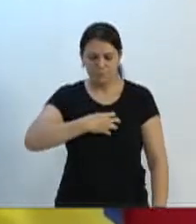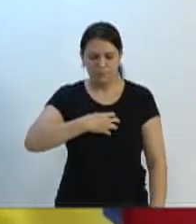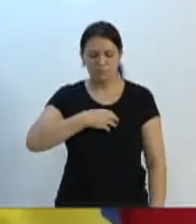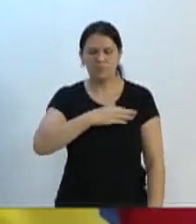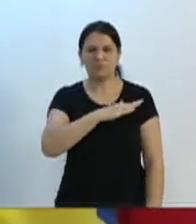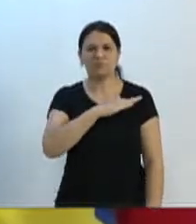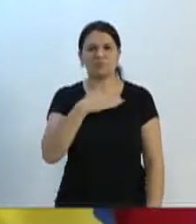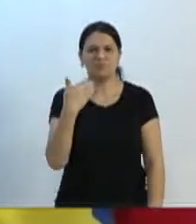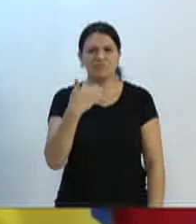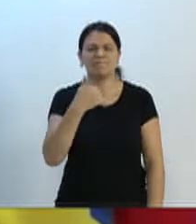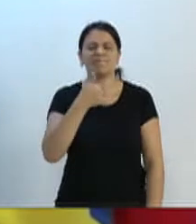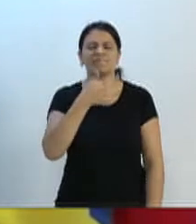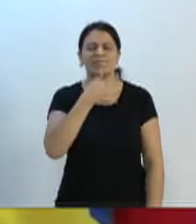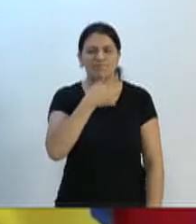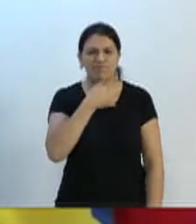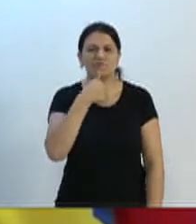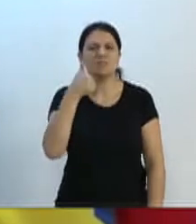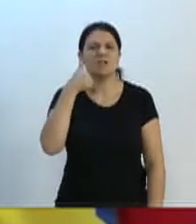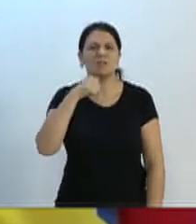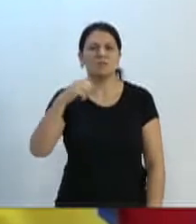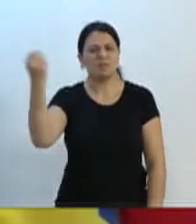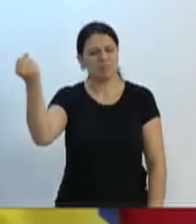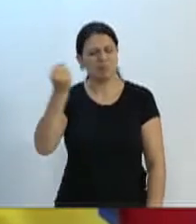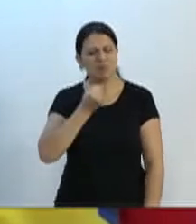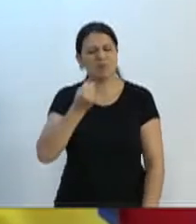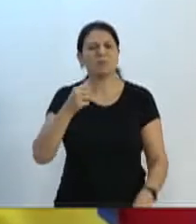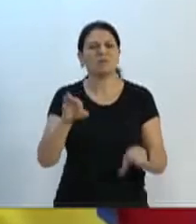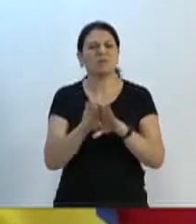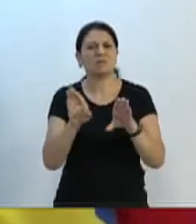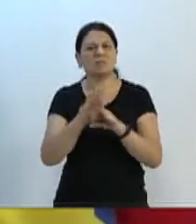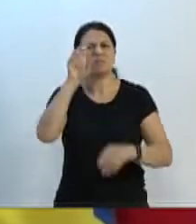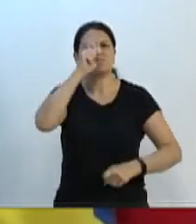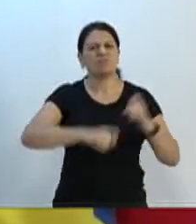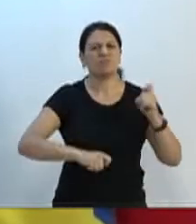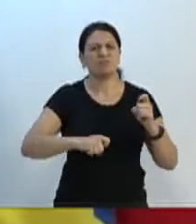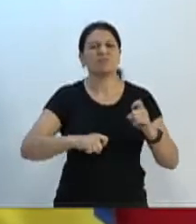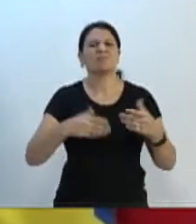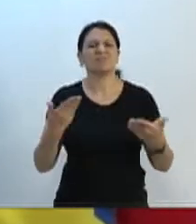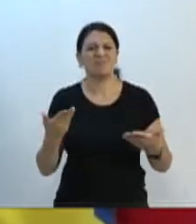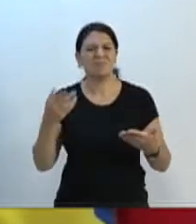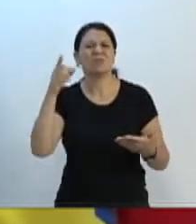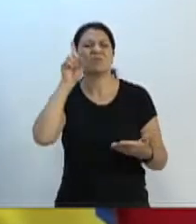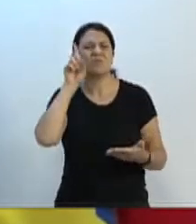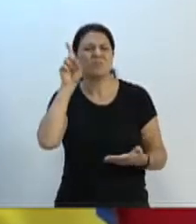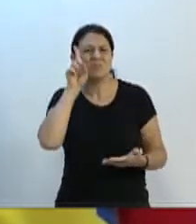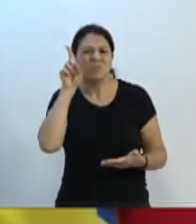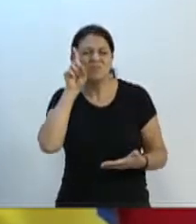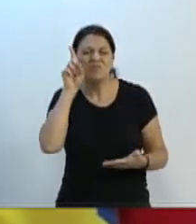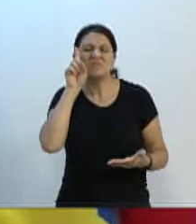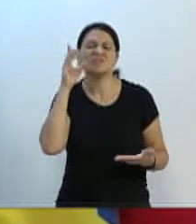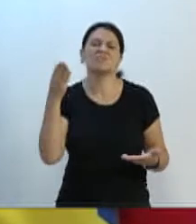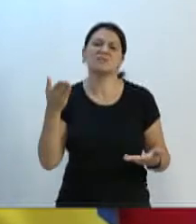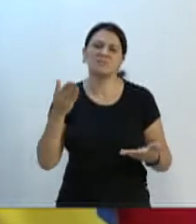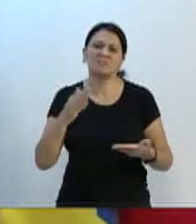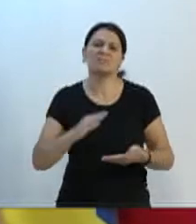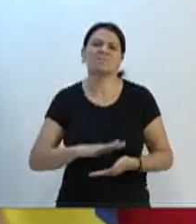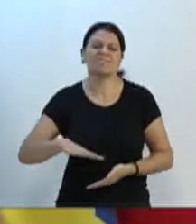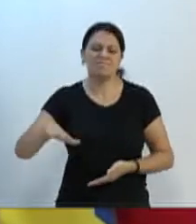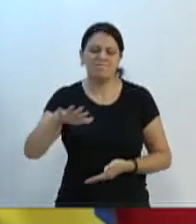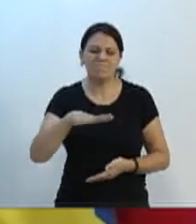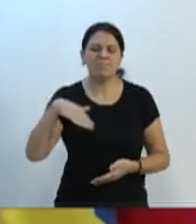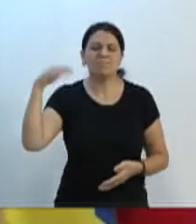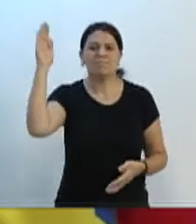mulheres assassinadas, estupradas, violentadas diariamente no nosso Brasil.